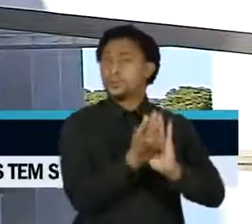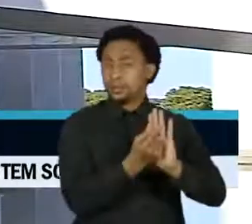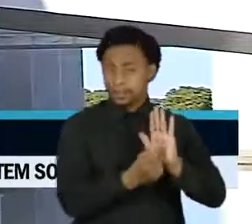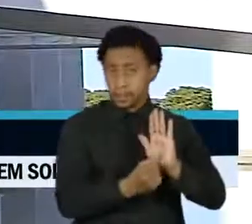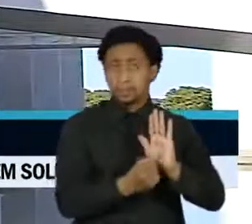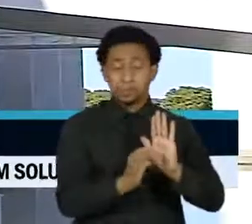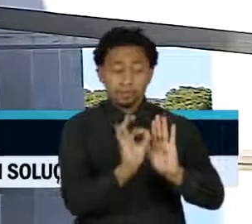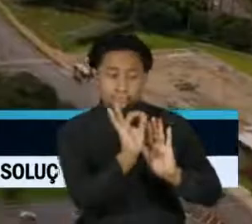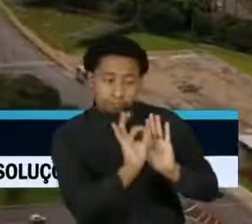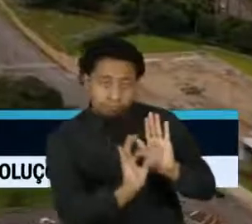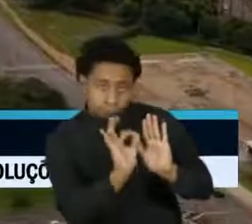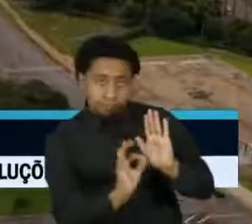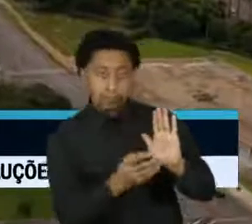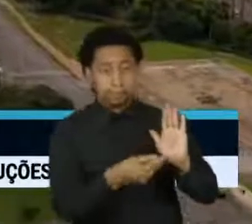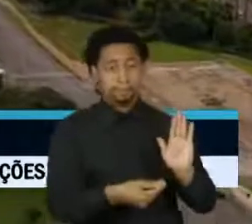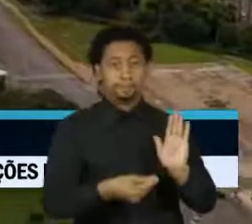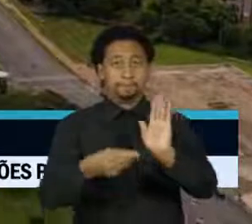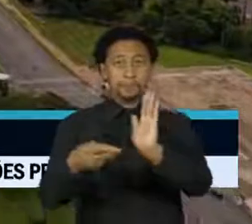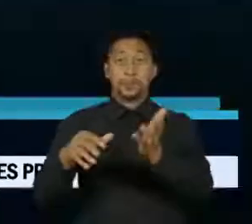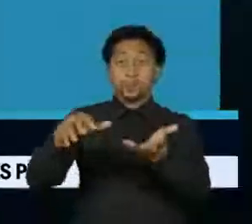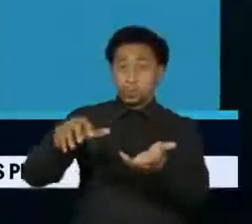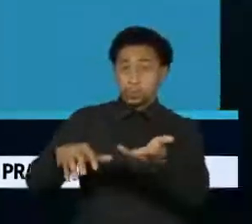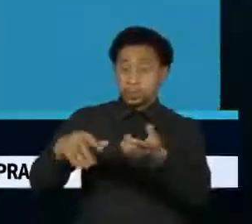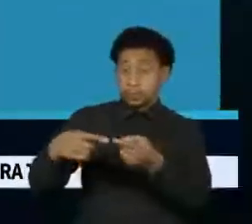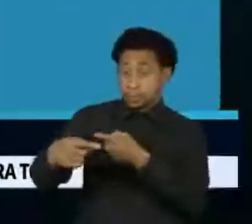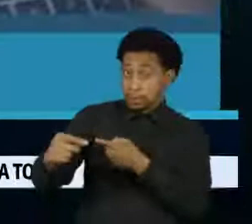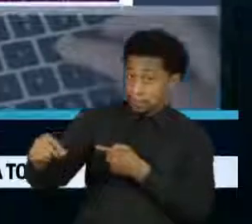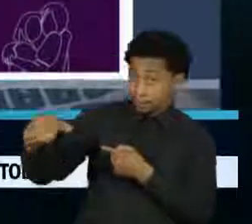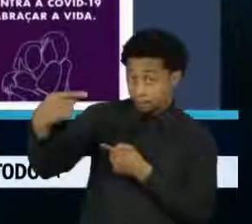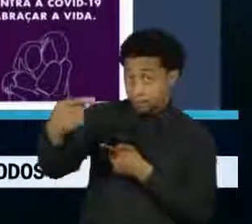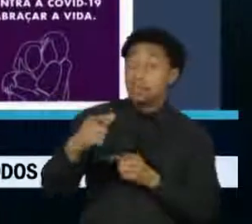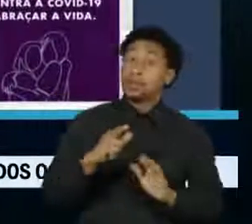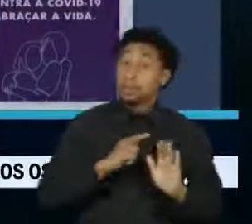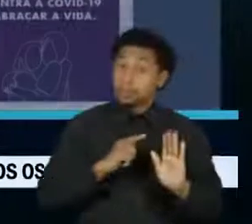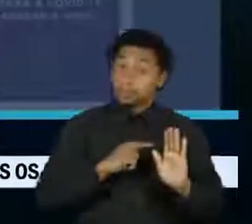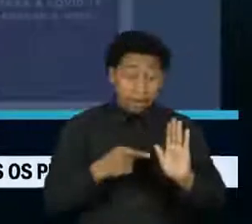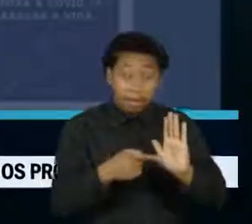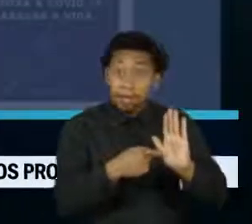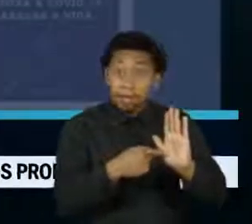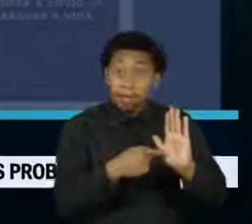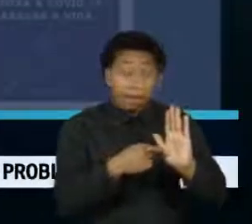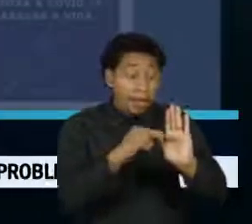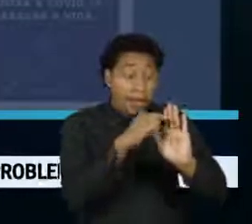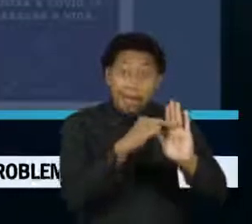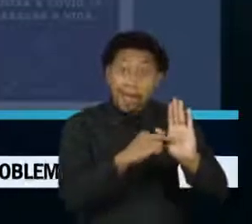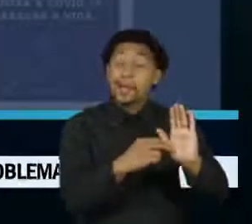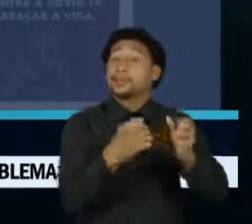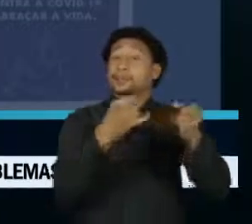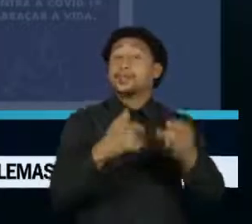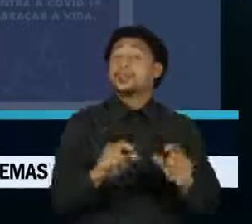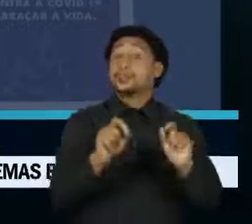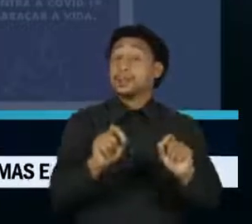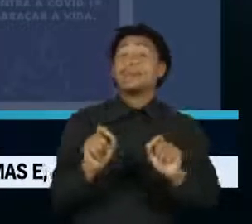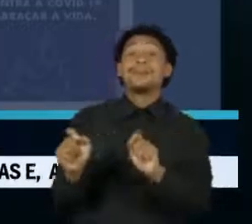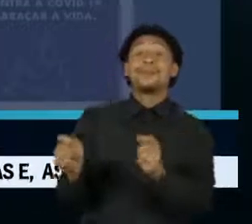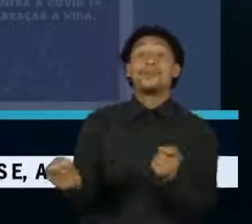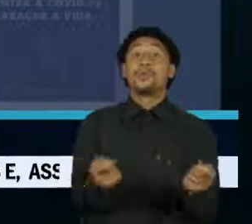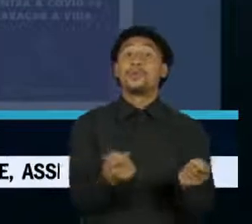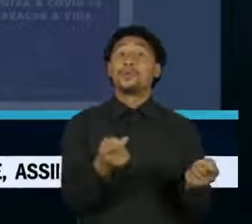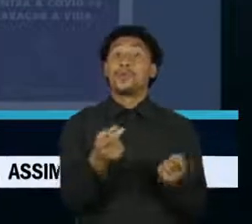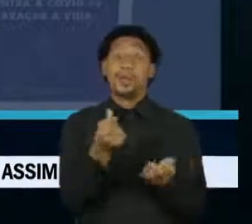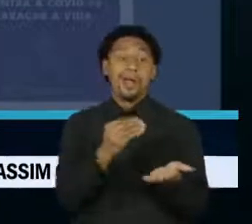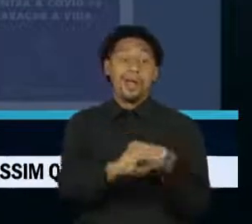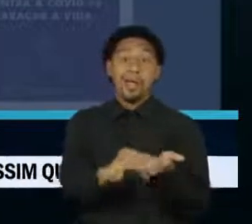que o Planalto vai enviar ao Congresso na próxima semana. Segundo denúncia do jornal O Estado de São Paulo, o Executivo vai completar o